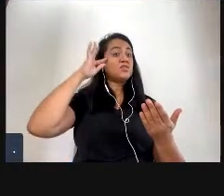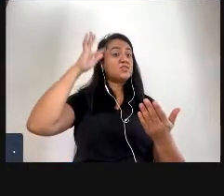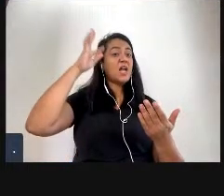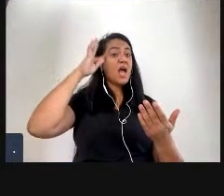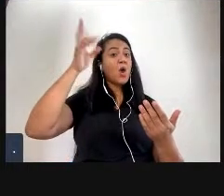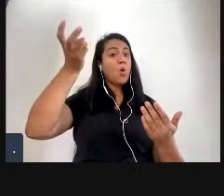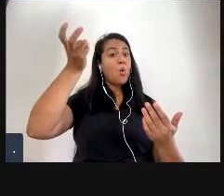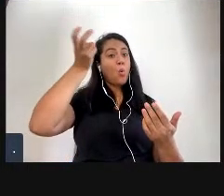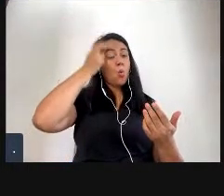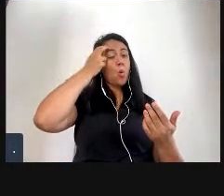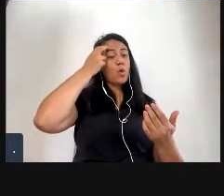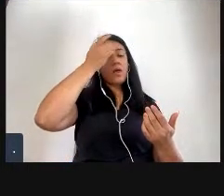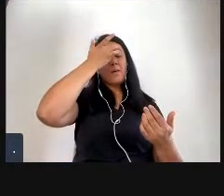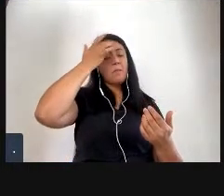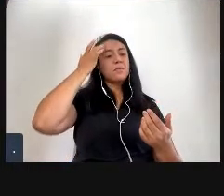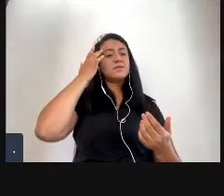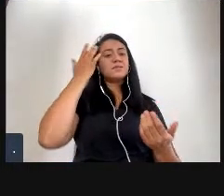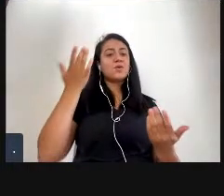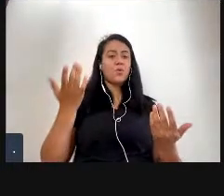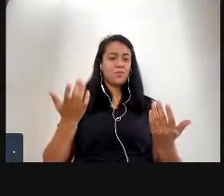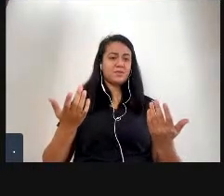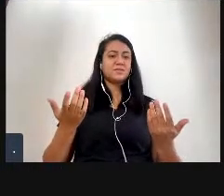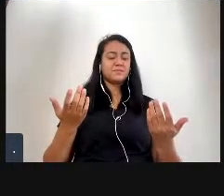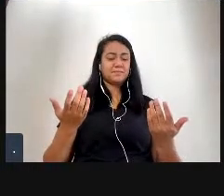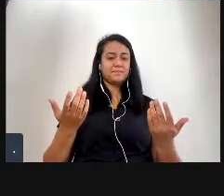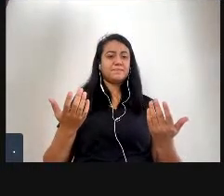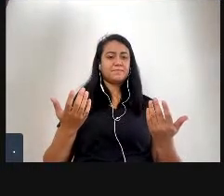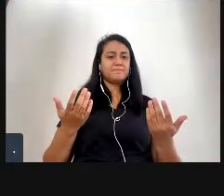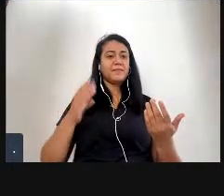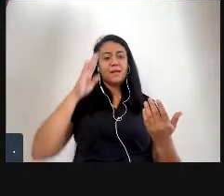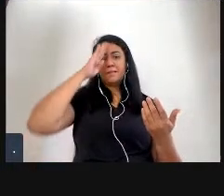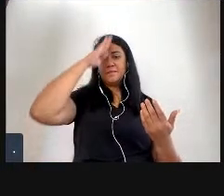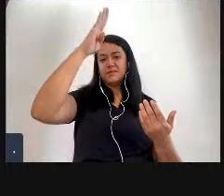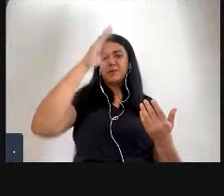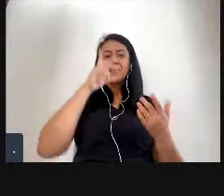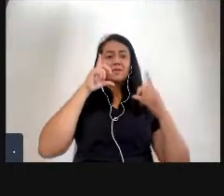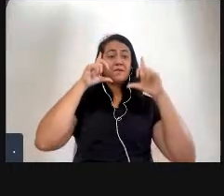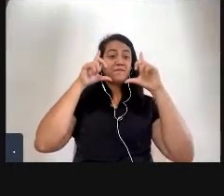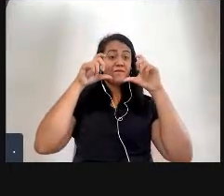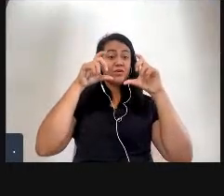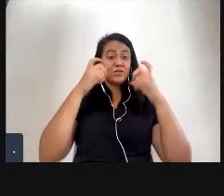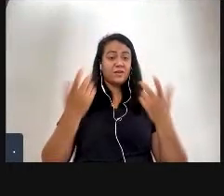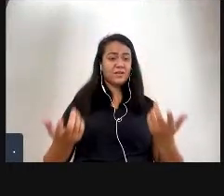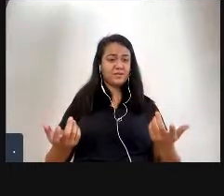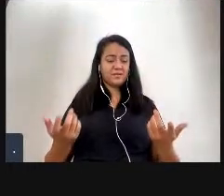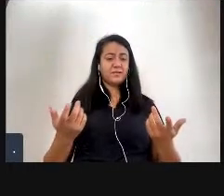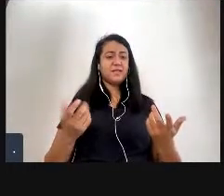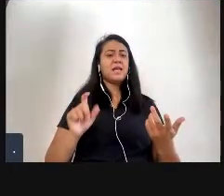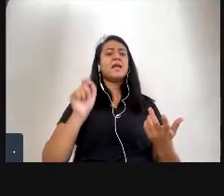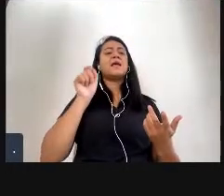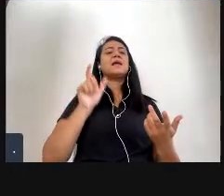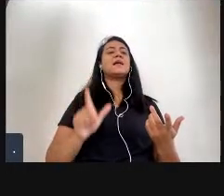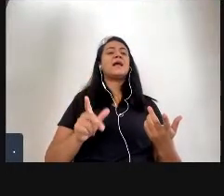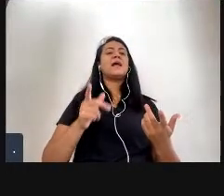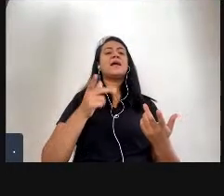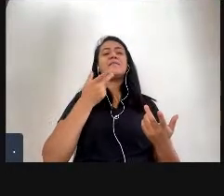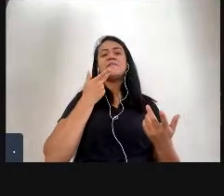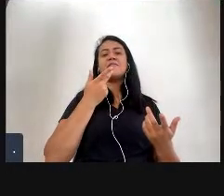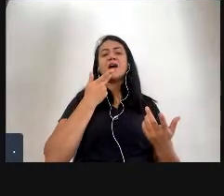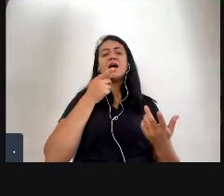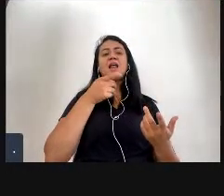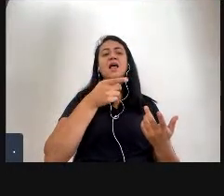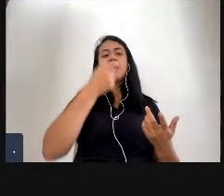somente no âmbito da fotografia porque quem diz essa personagem é a Viviane